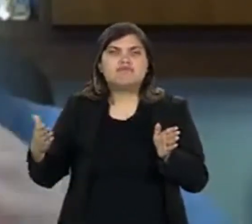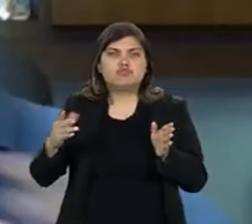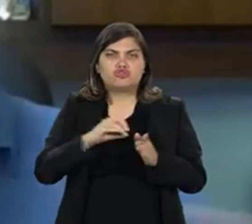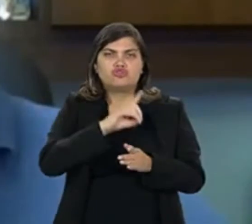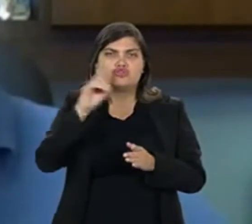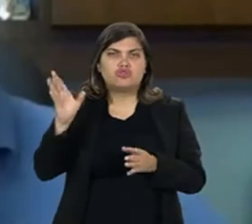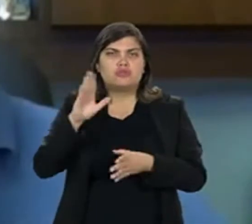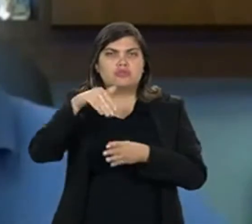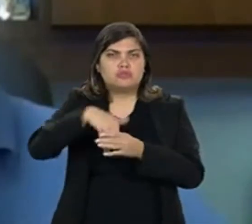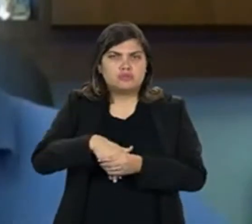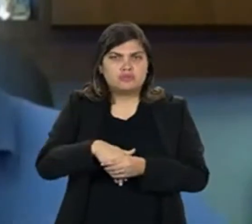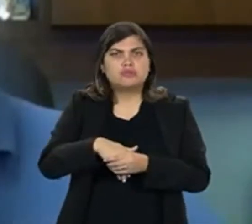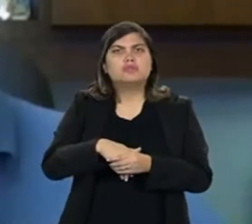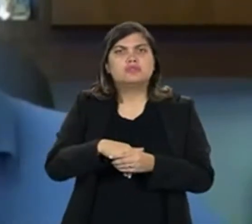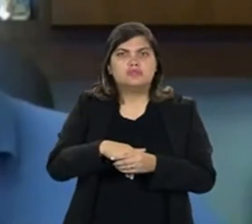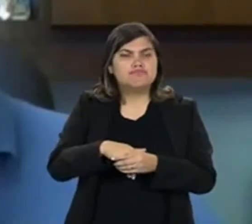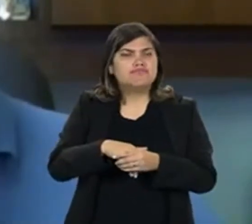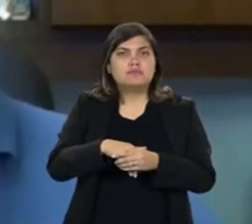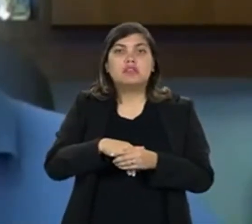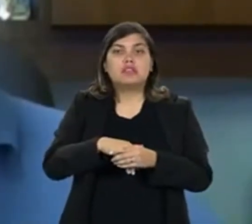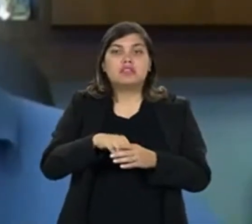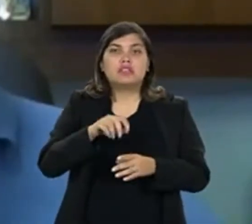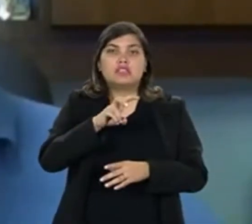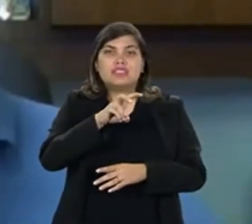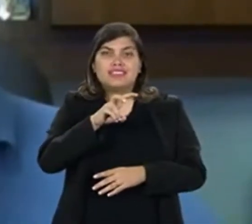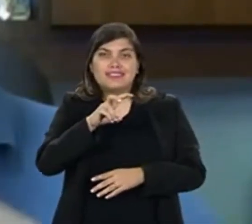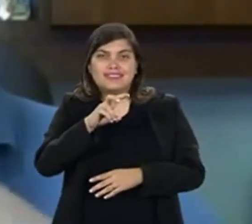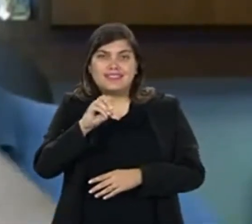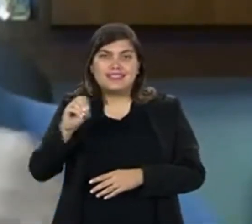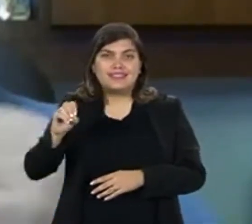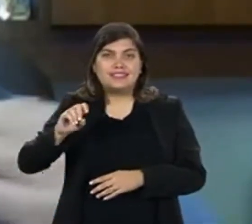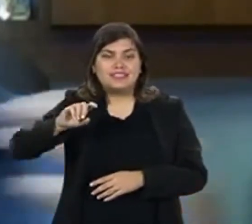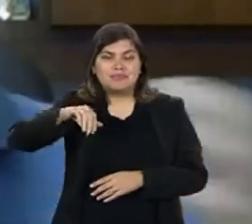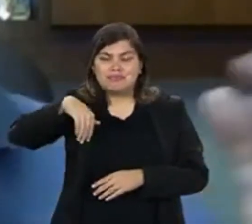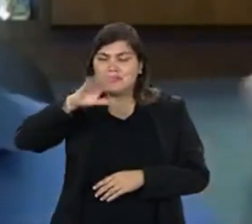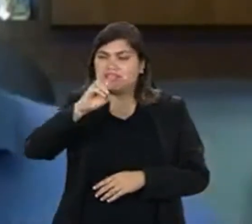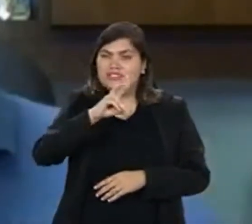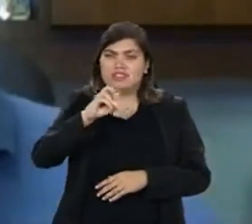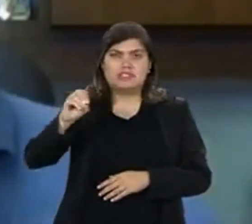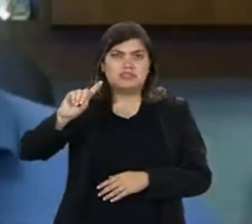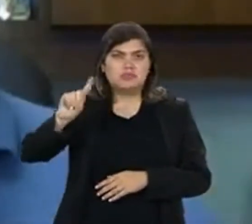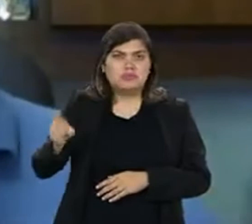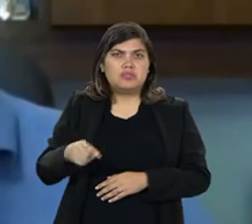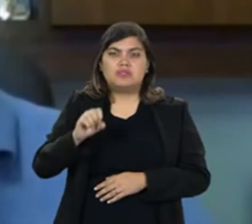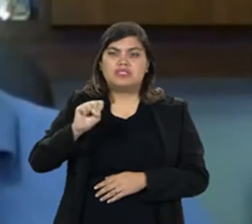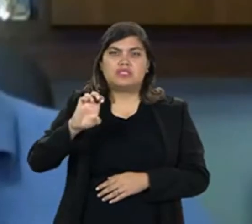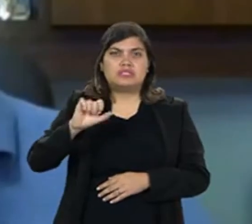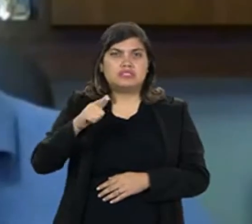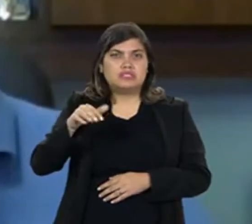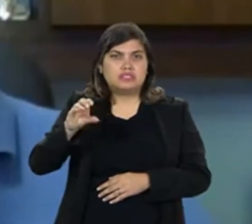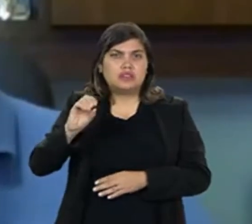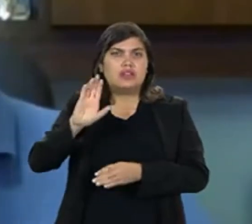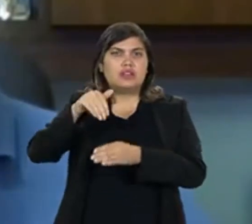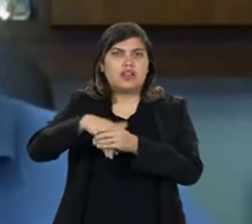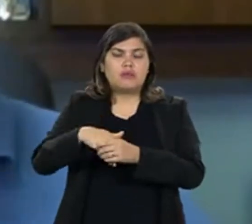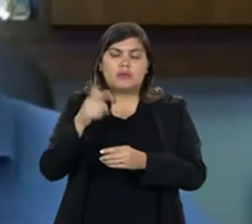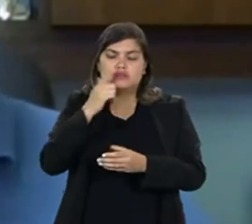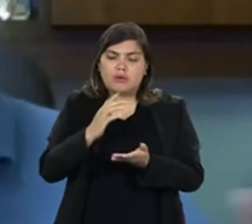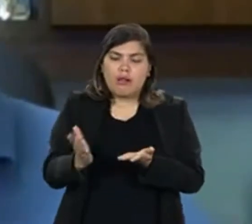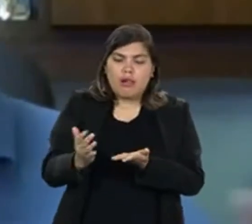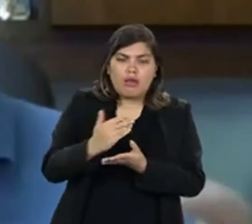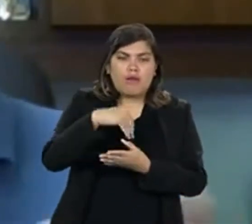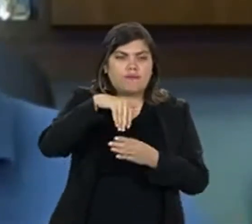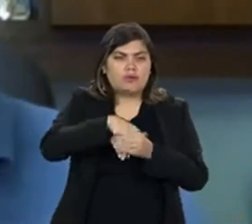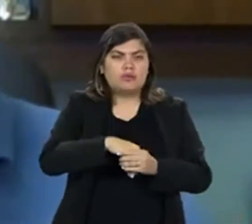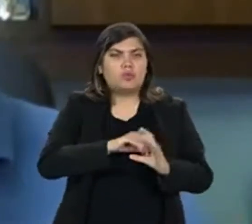capilariza no dia da eleição em sessões eleitorais, 500 mil, mais de 500 mil sessões eleitorais para